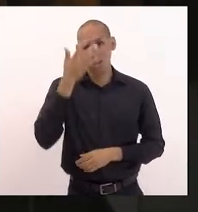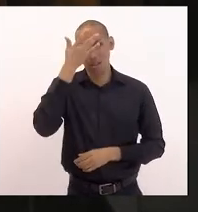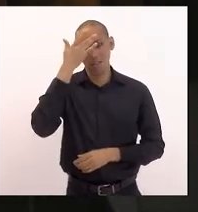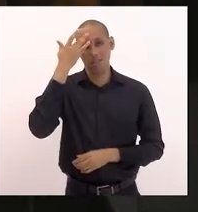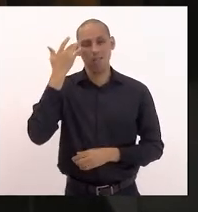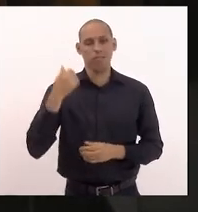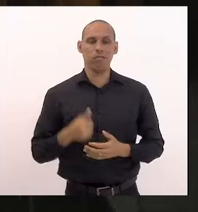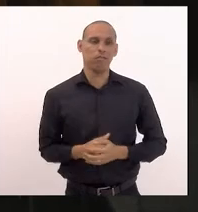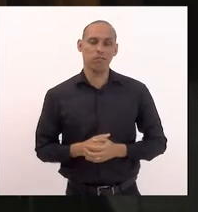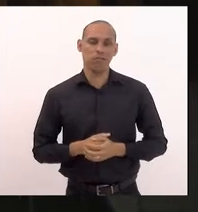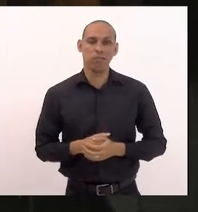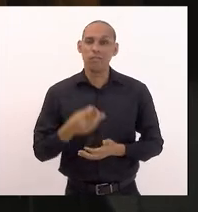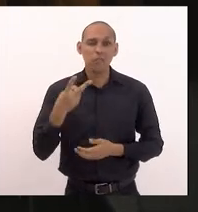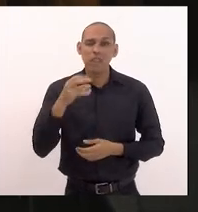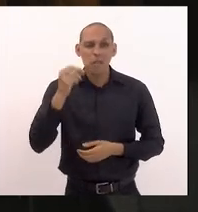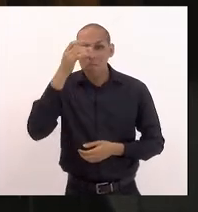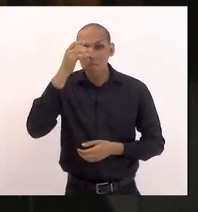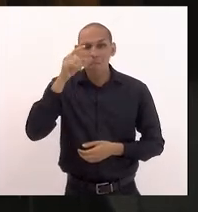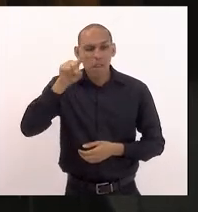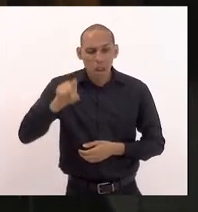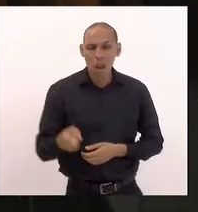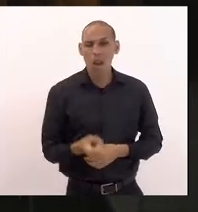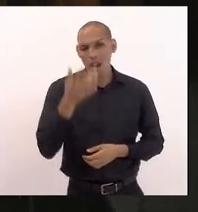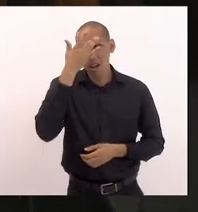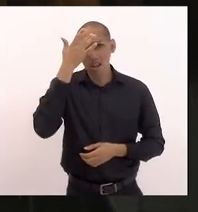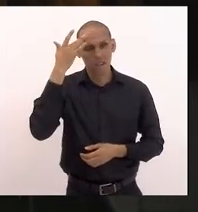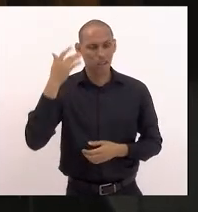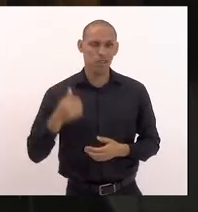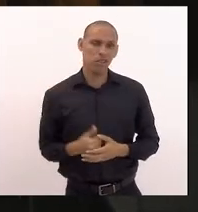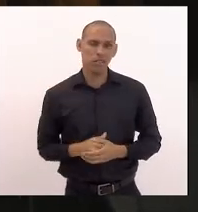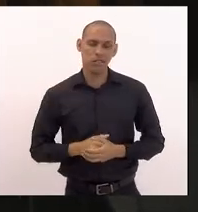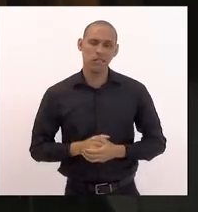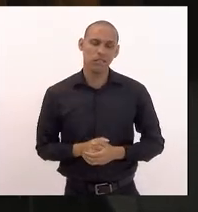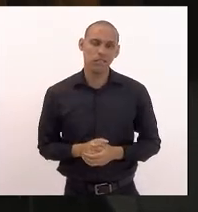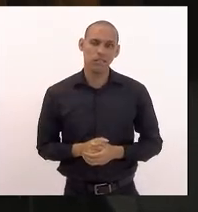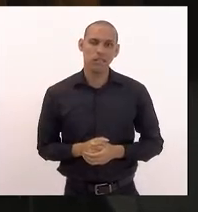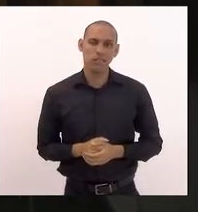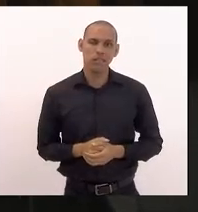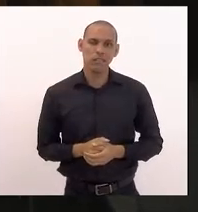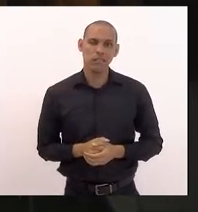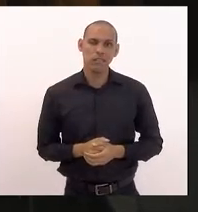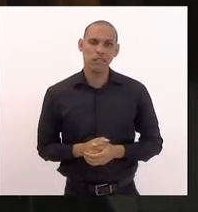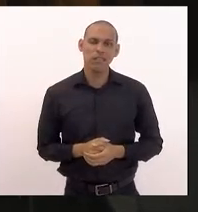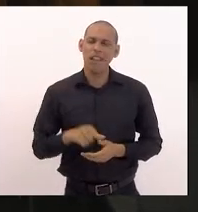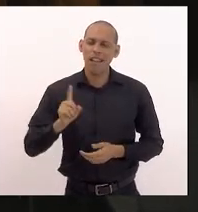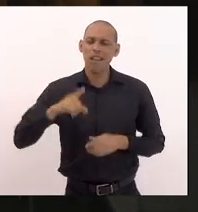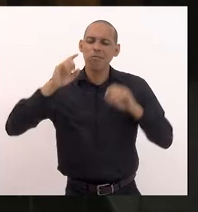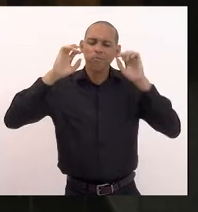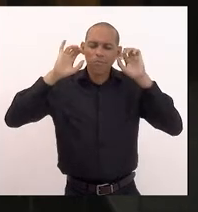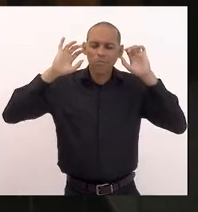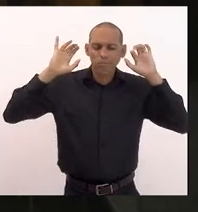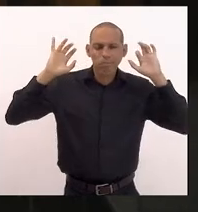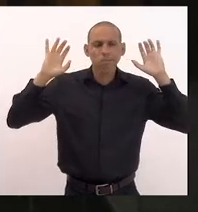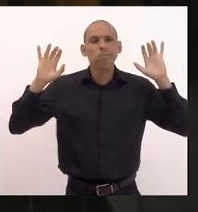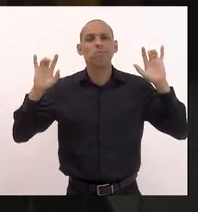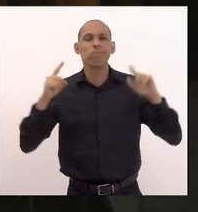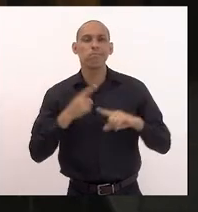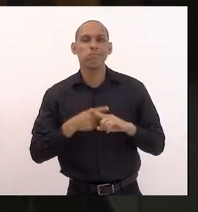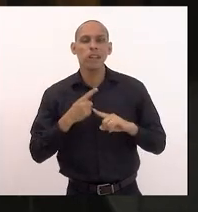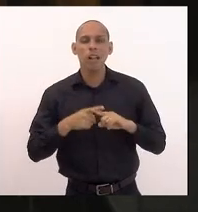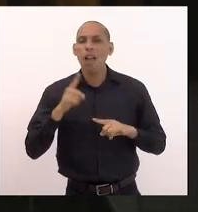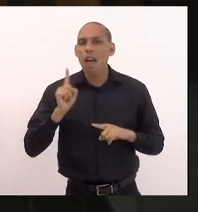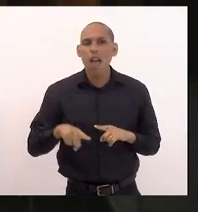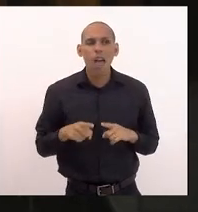20 milhões de pessoas então é mais uma reflexão porque é uma